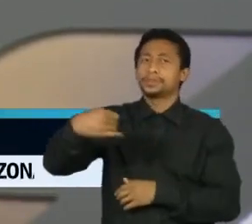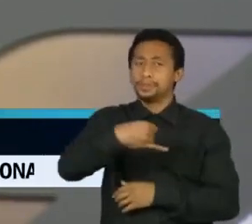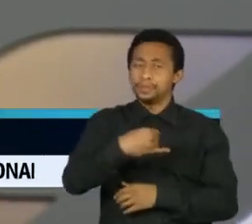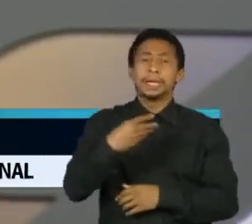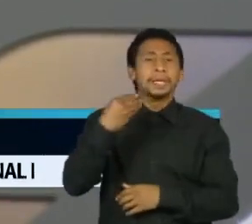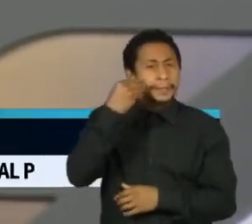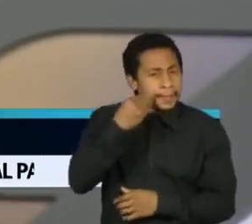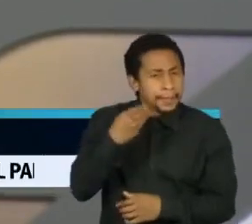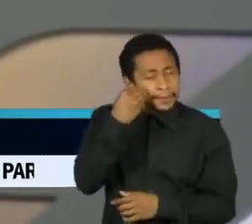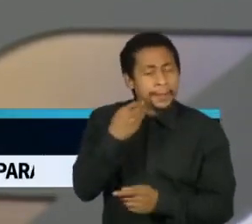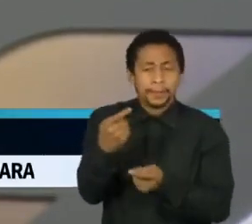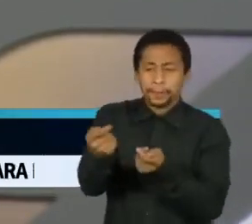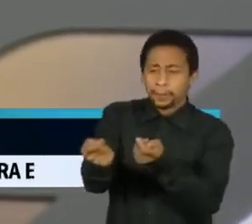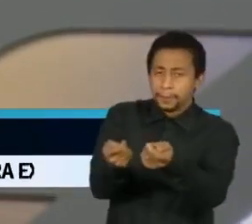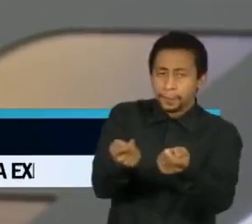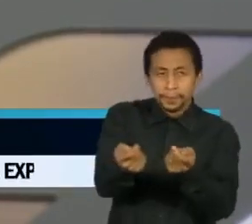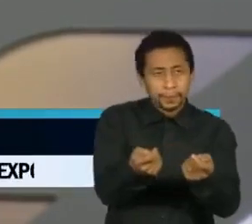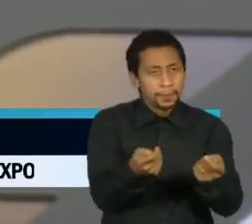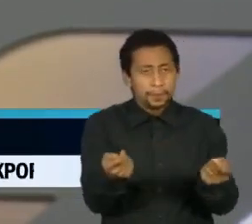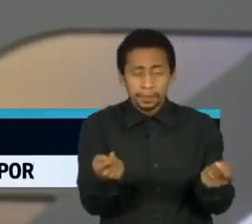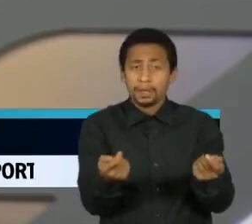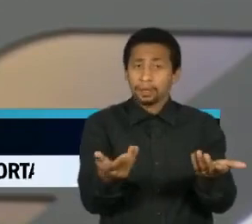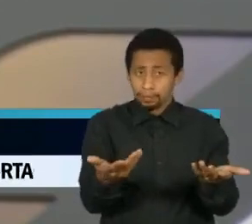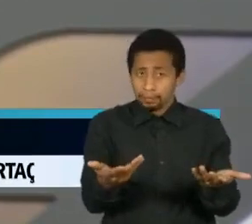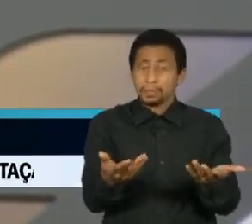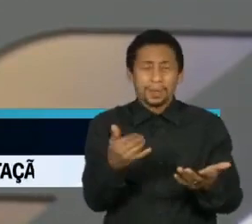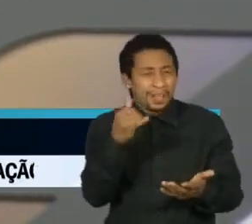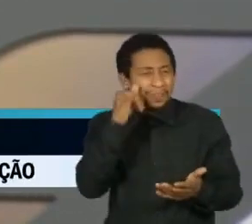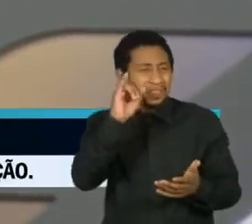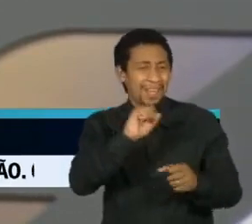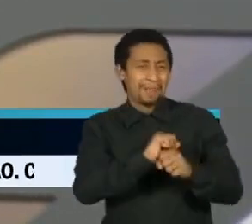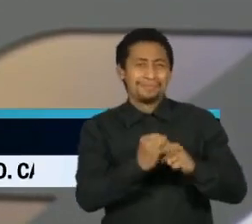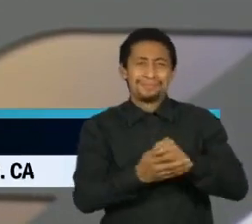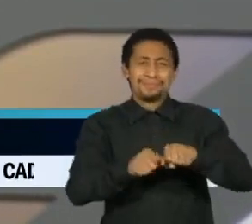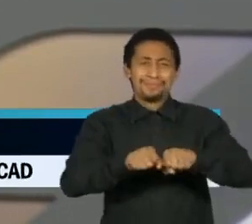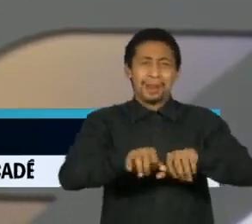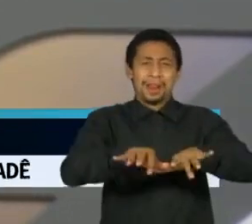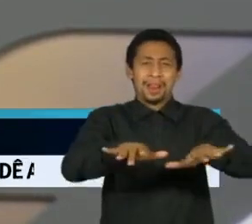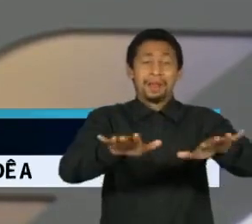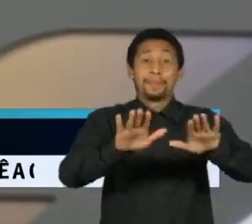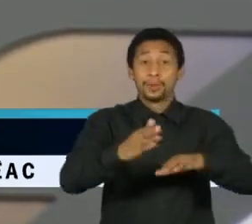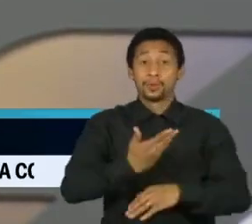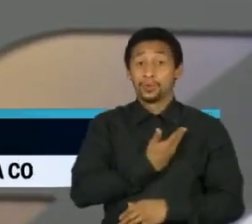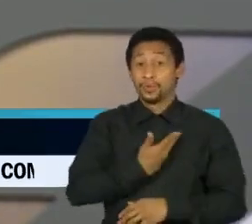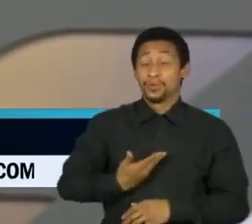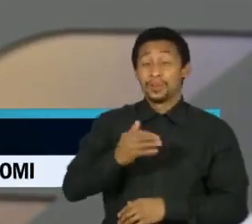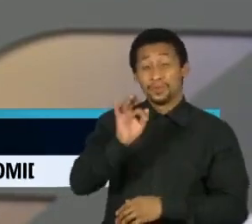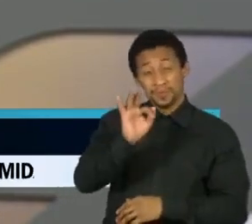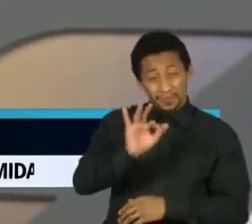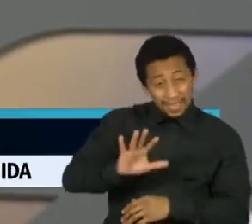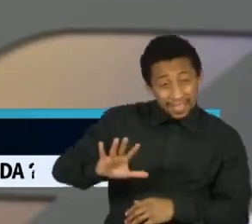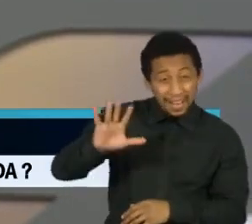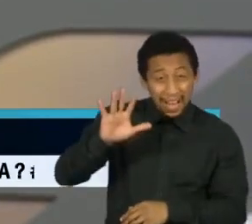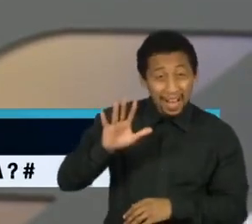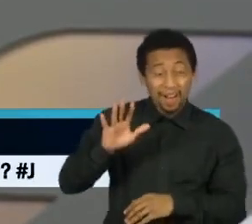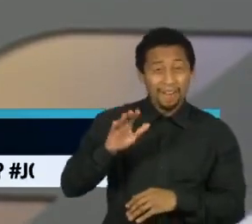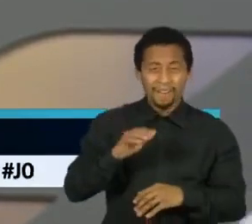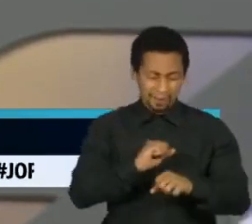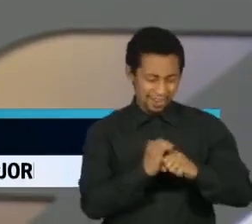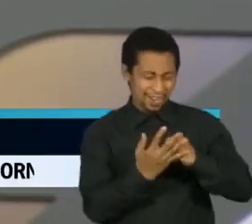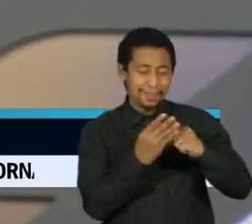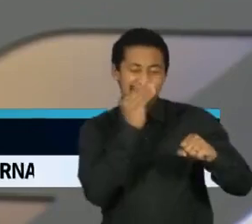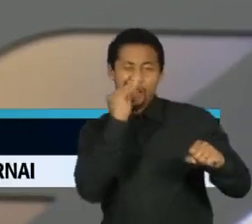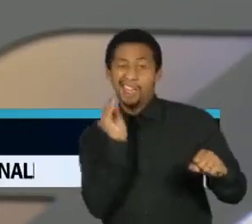estão tentando conter qualquer descontrole. Mas o governo federal, com essa atitude negacionista, ele continua